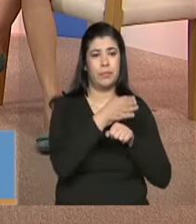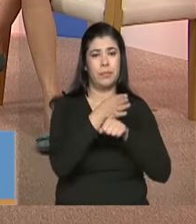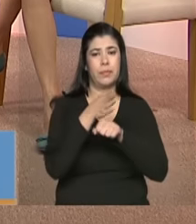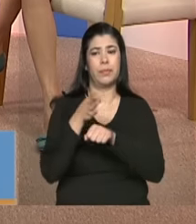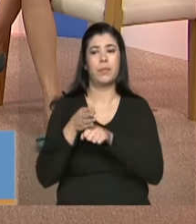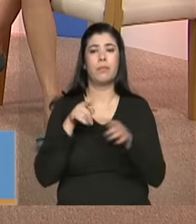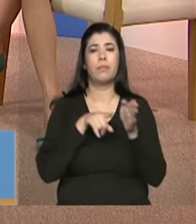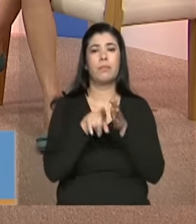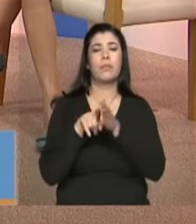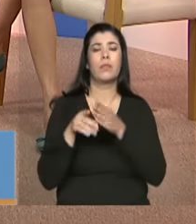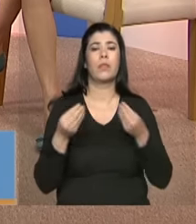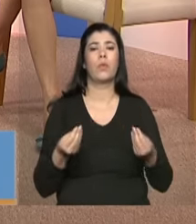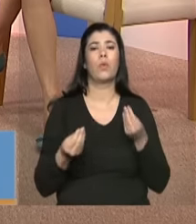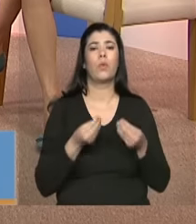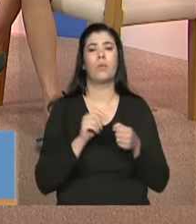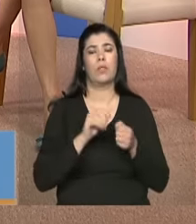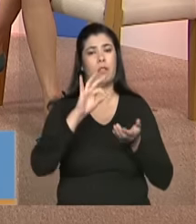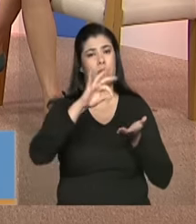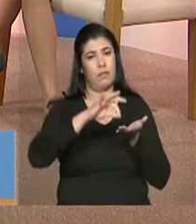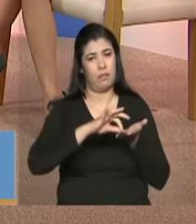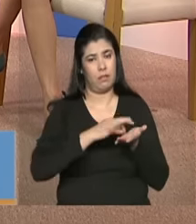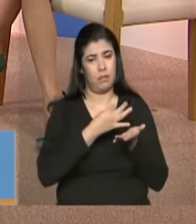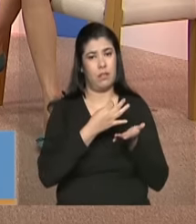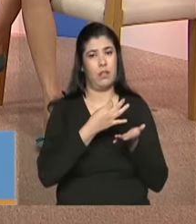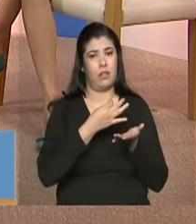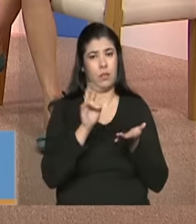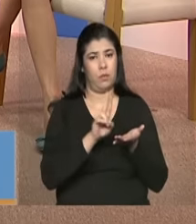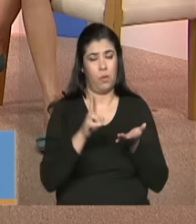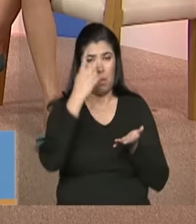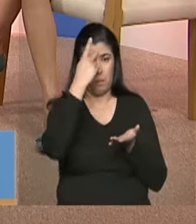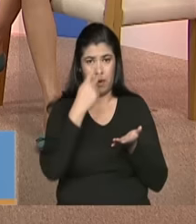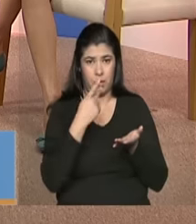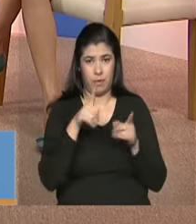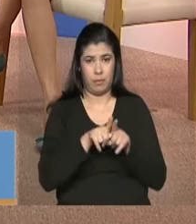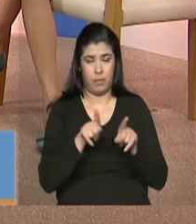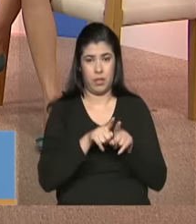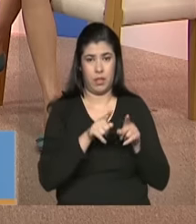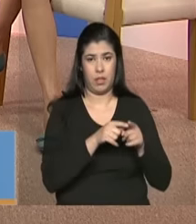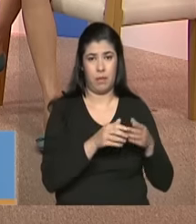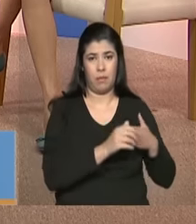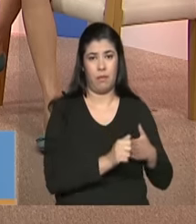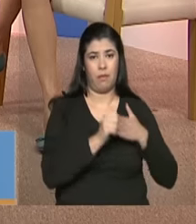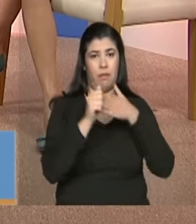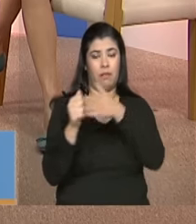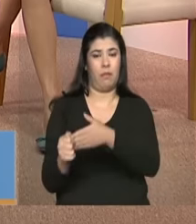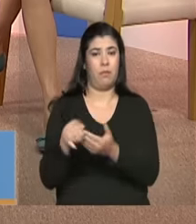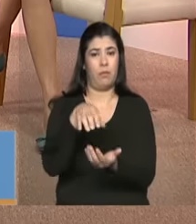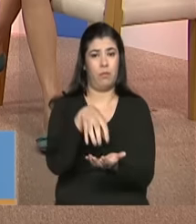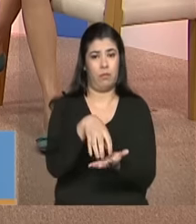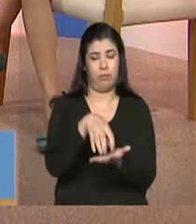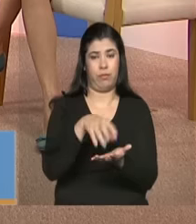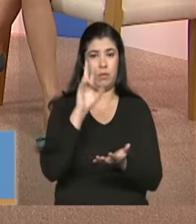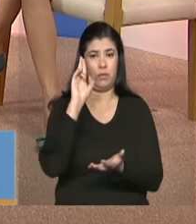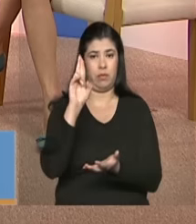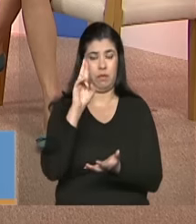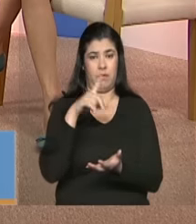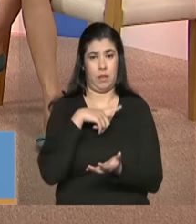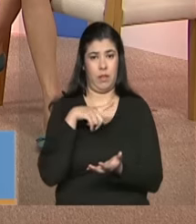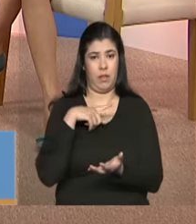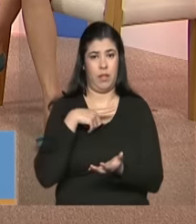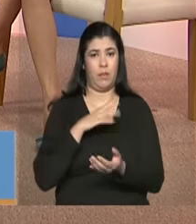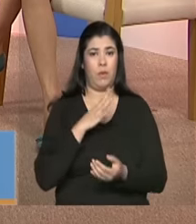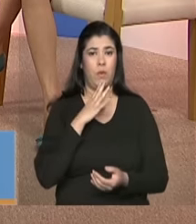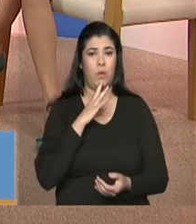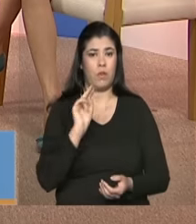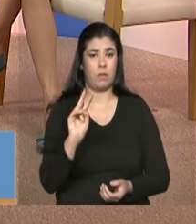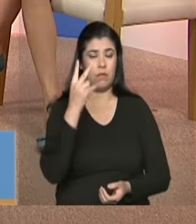cadastrar, mas também caminhar para um serviço de referência na rede de assistência social, reconhecendo esses direitos que a própria